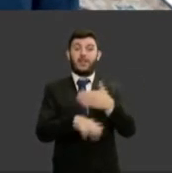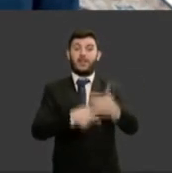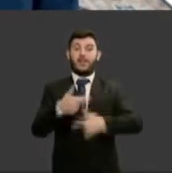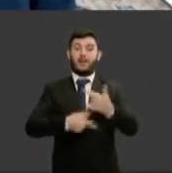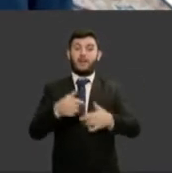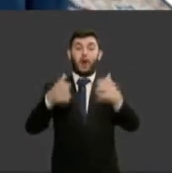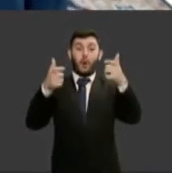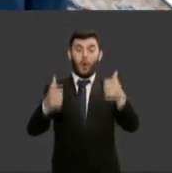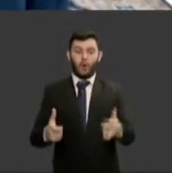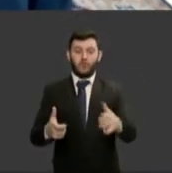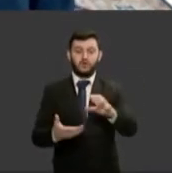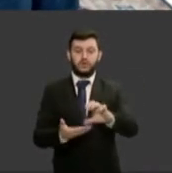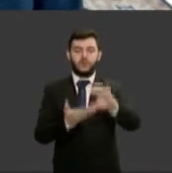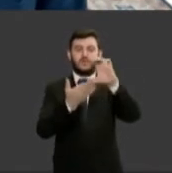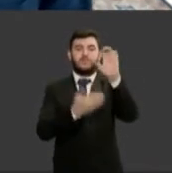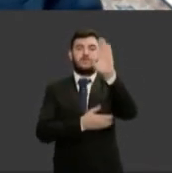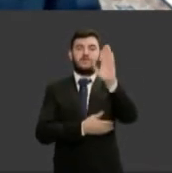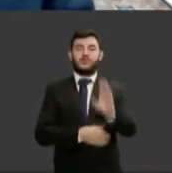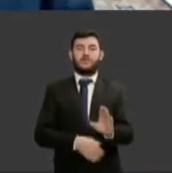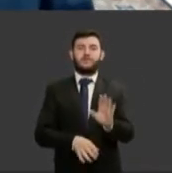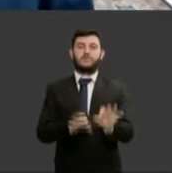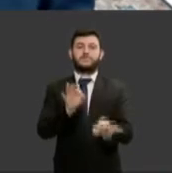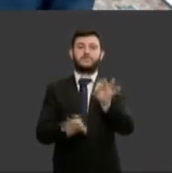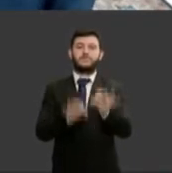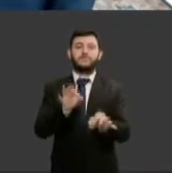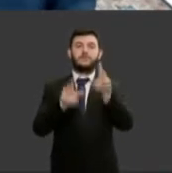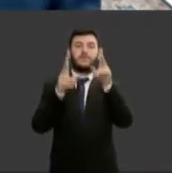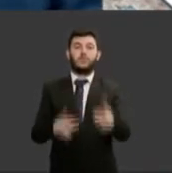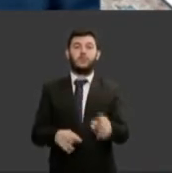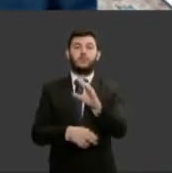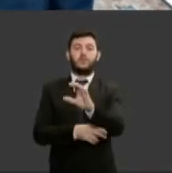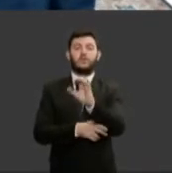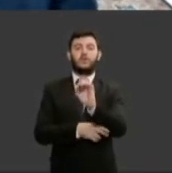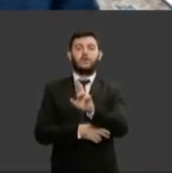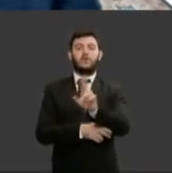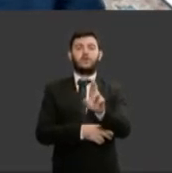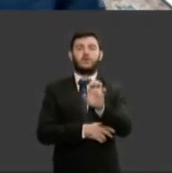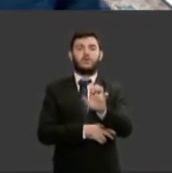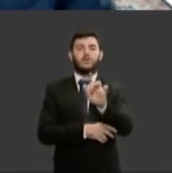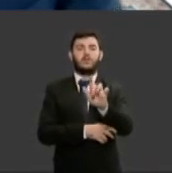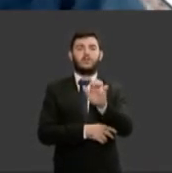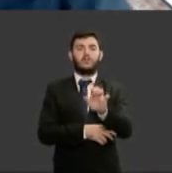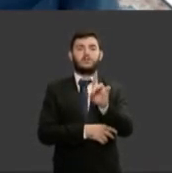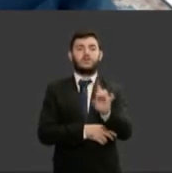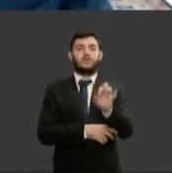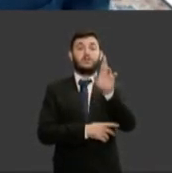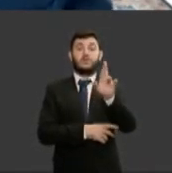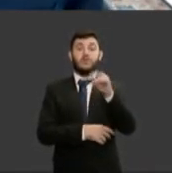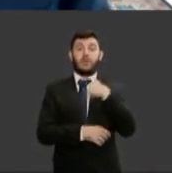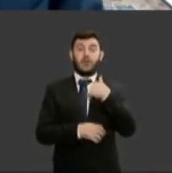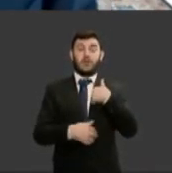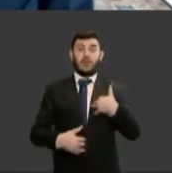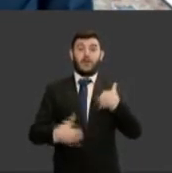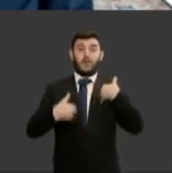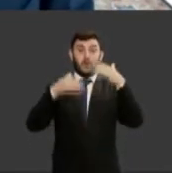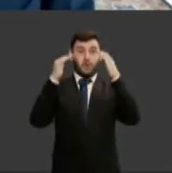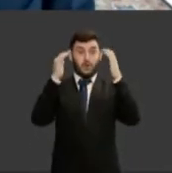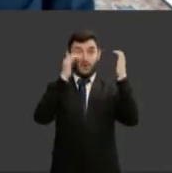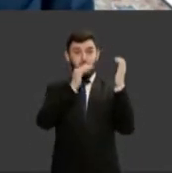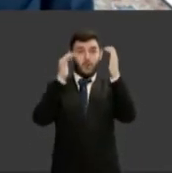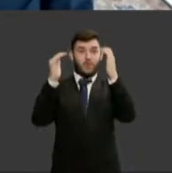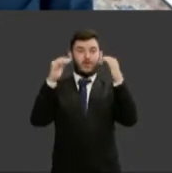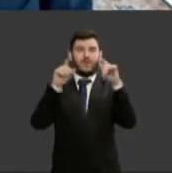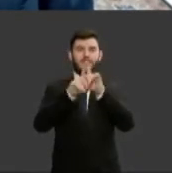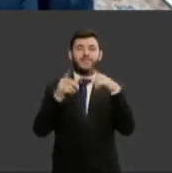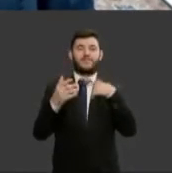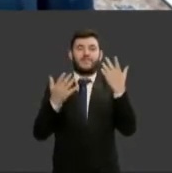Justiça, como Corregedor Nacional, eu tive a honra e a alegria de participar ainda sob a